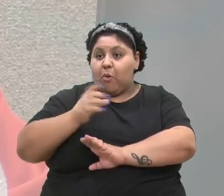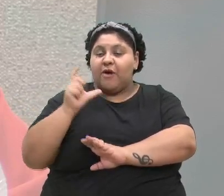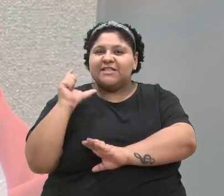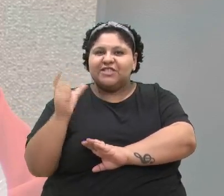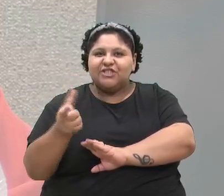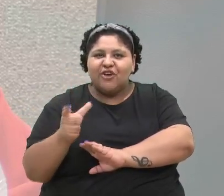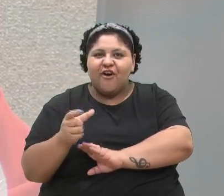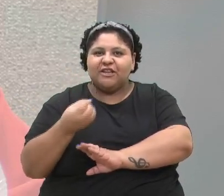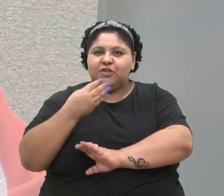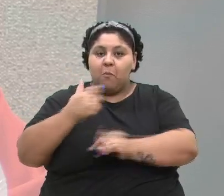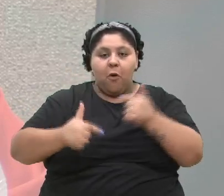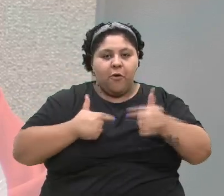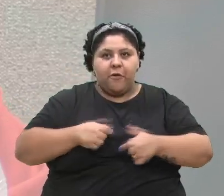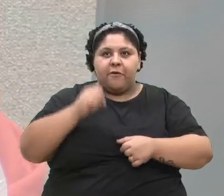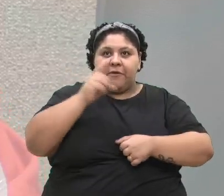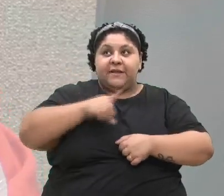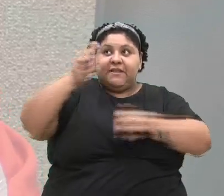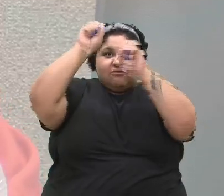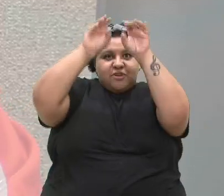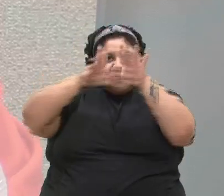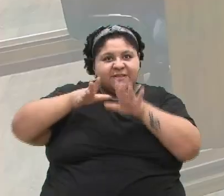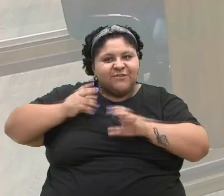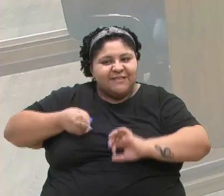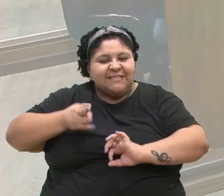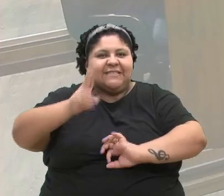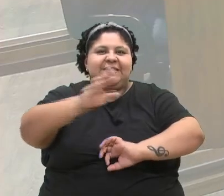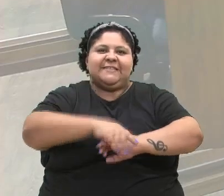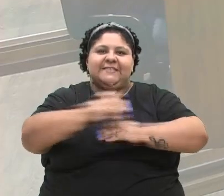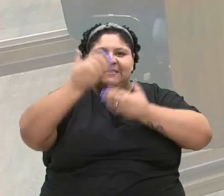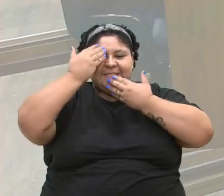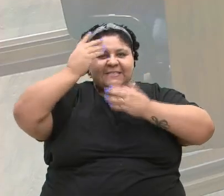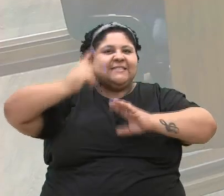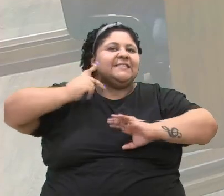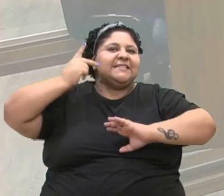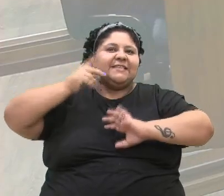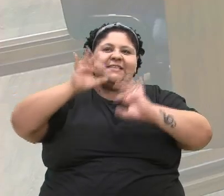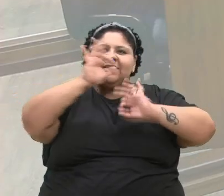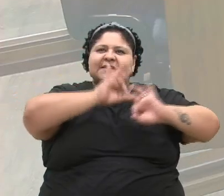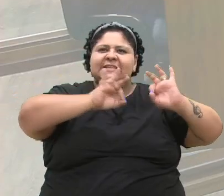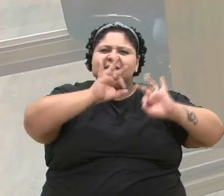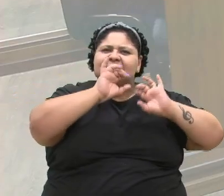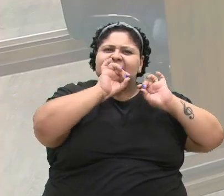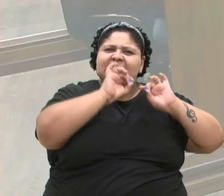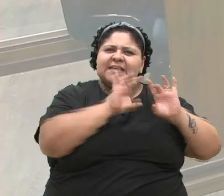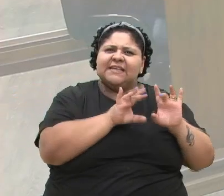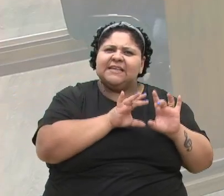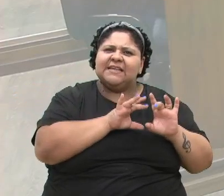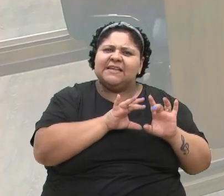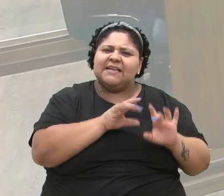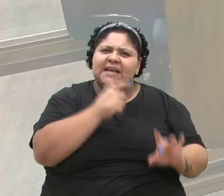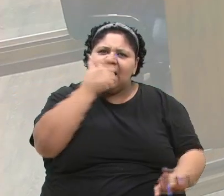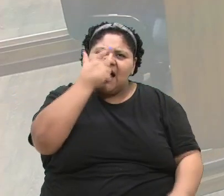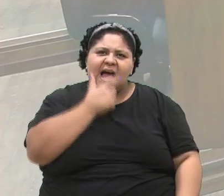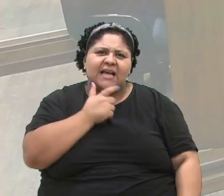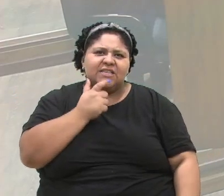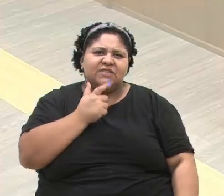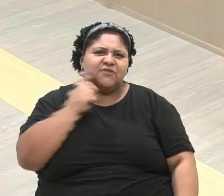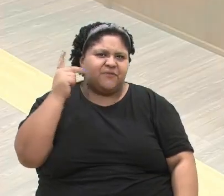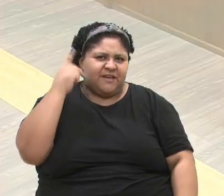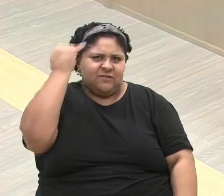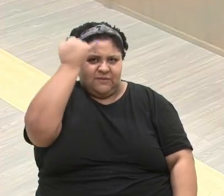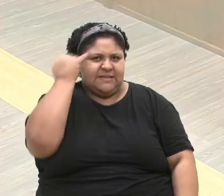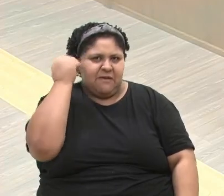trabalho, que Deus te abençoe sempre. Muito obrigado, vereador. Pela ordem só, acho que o vereador Zé tinha solicitado a parte por primeiro.